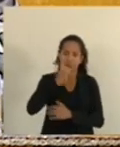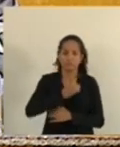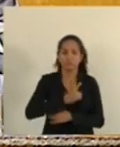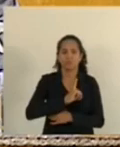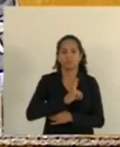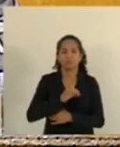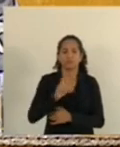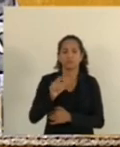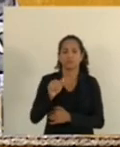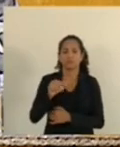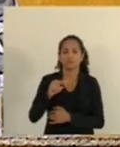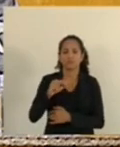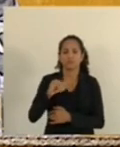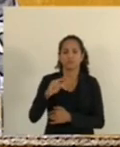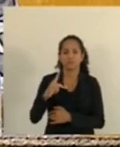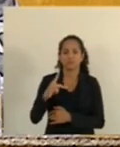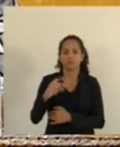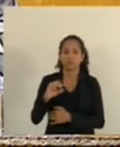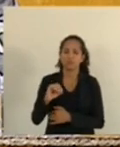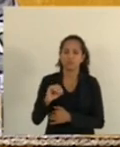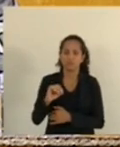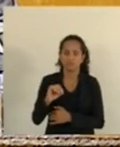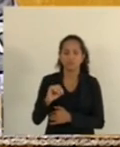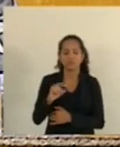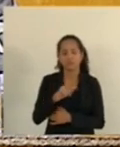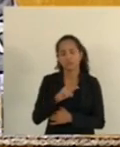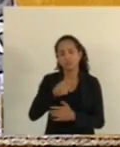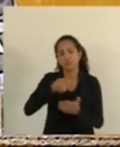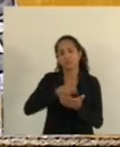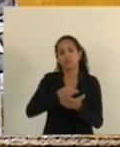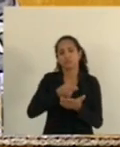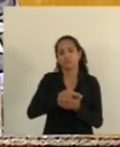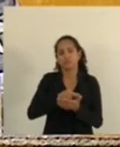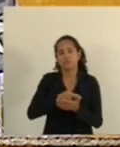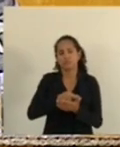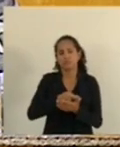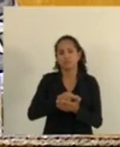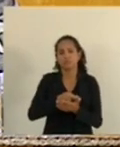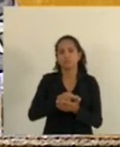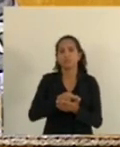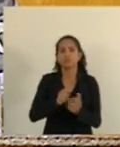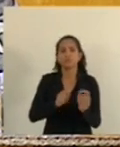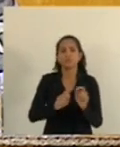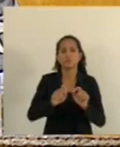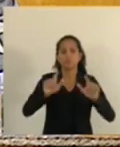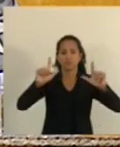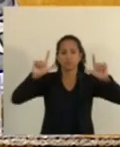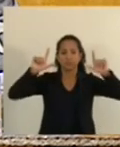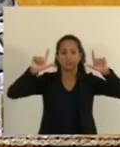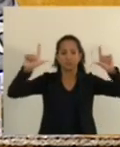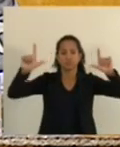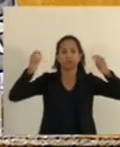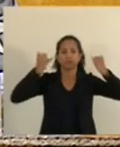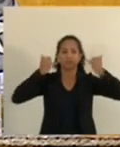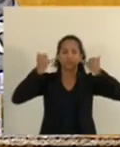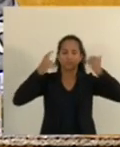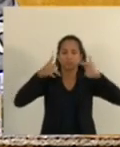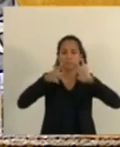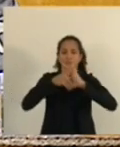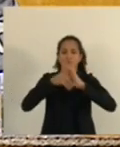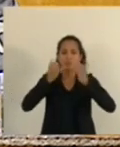Danilo Baense Que dispõe sobre a obrigatoriedade De colocação de placa informativa Com